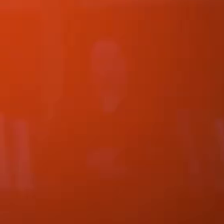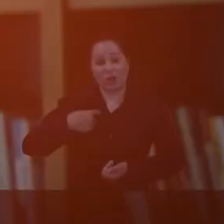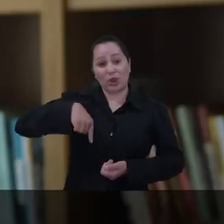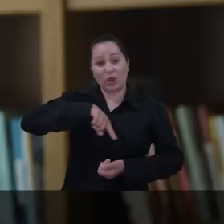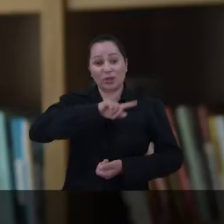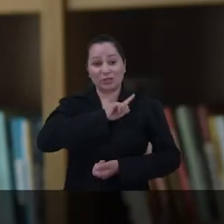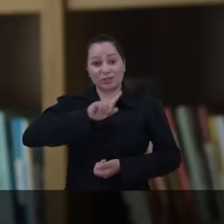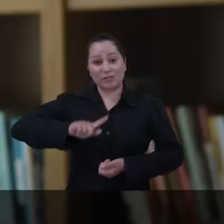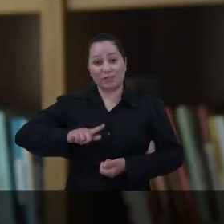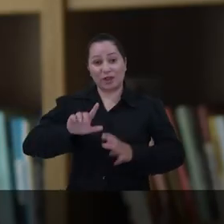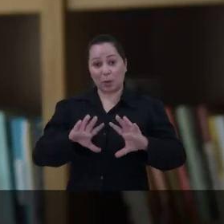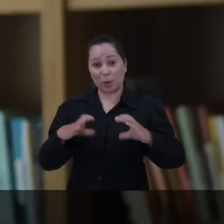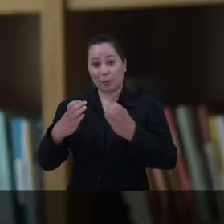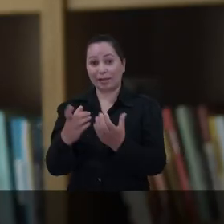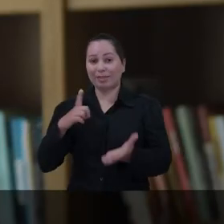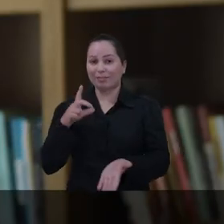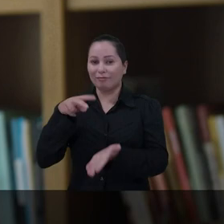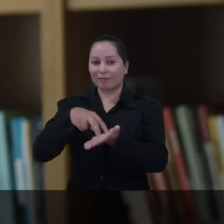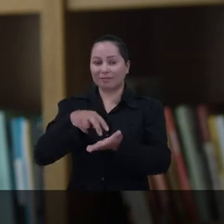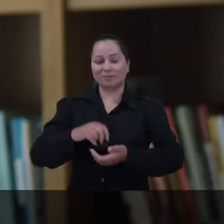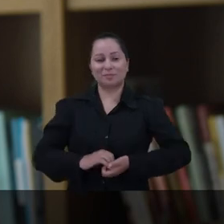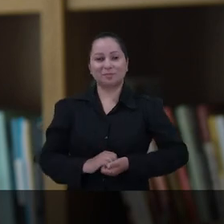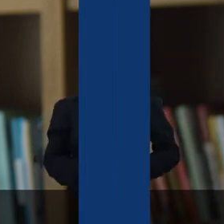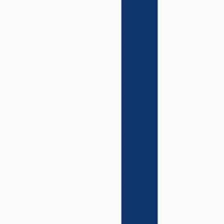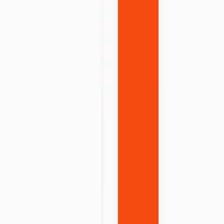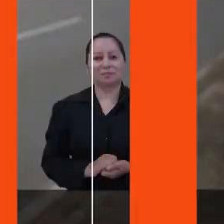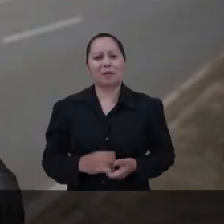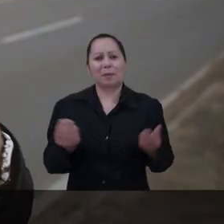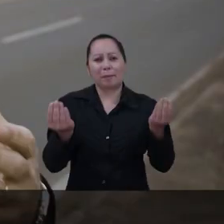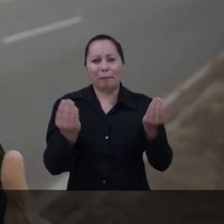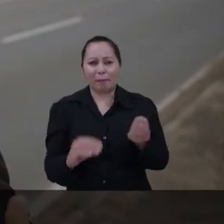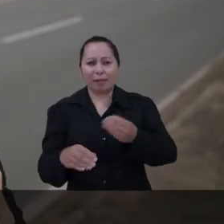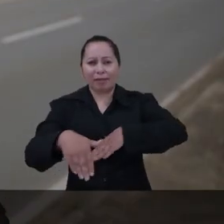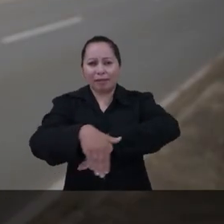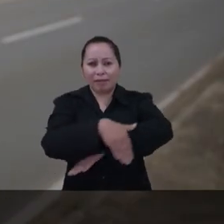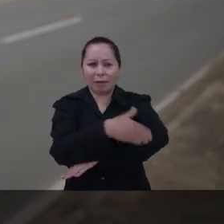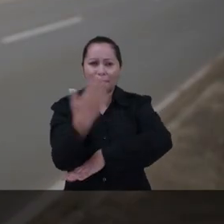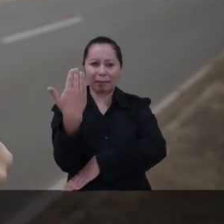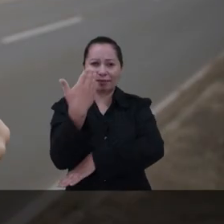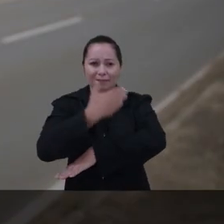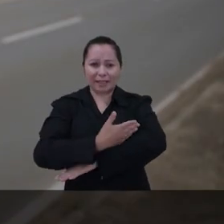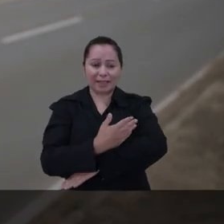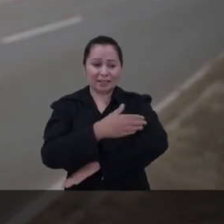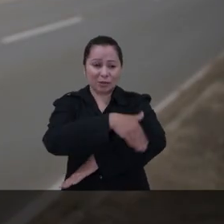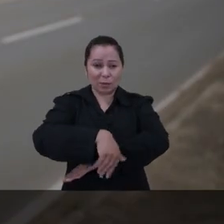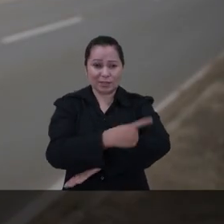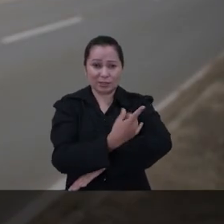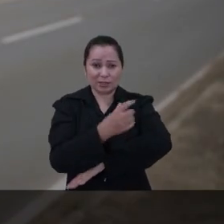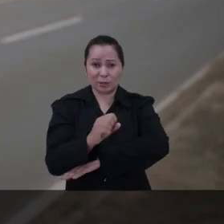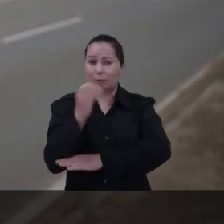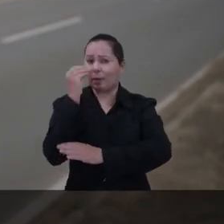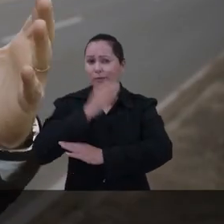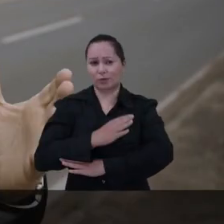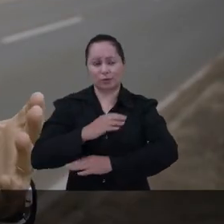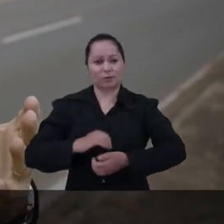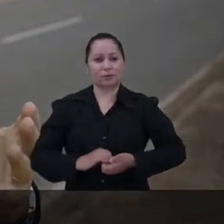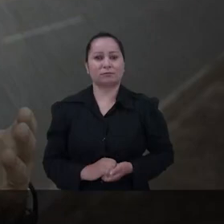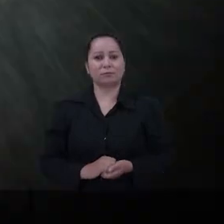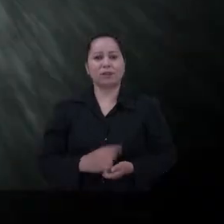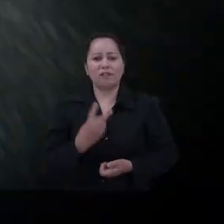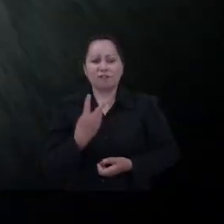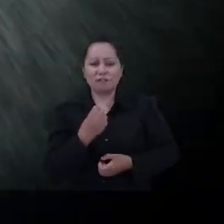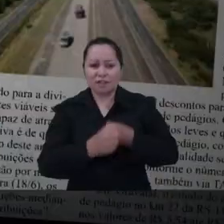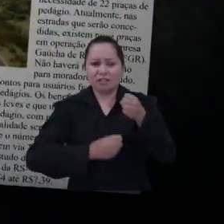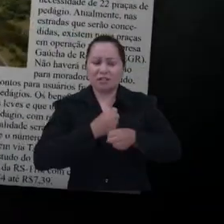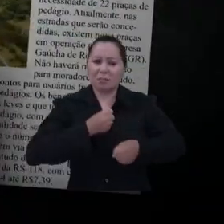No nosso governo, as comunidades serão ouvidas. Colocar um pedágio na RS-118 é um absurdo.